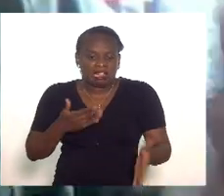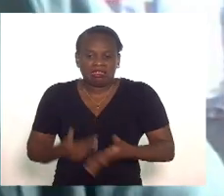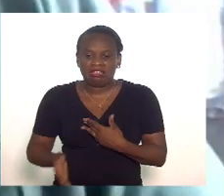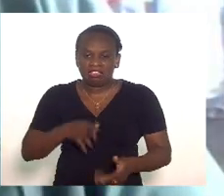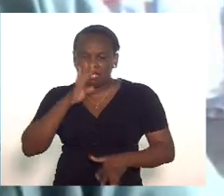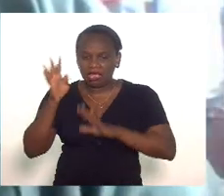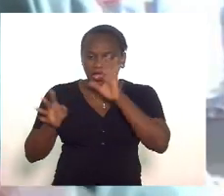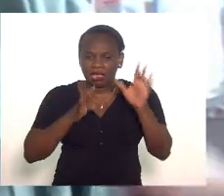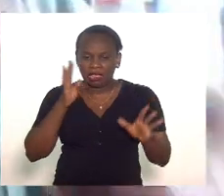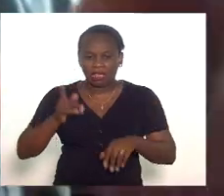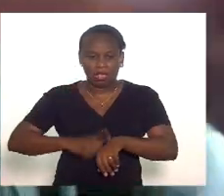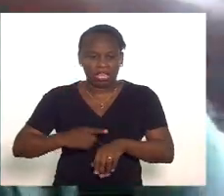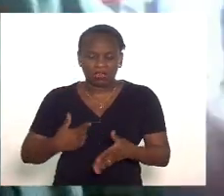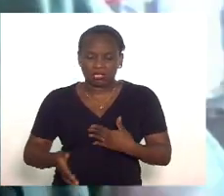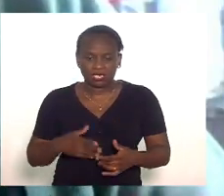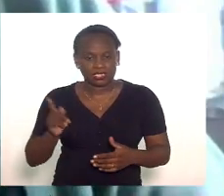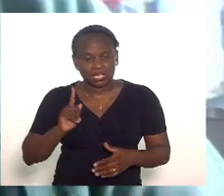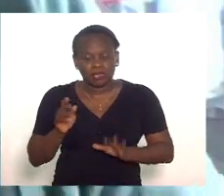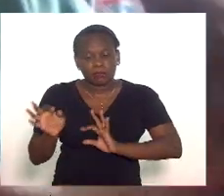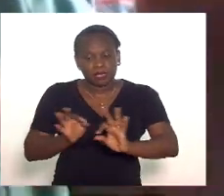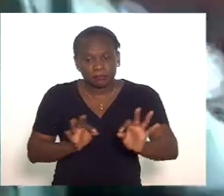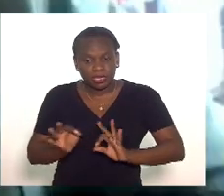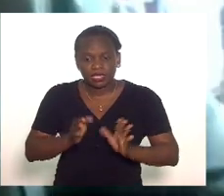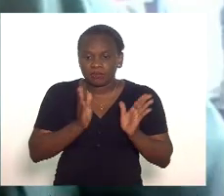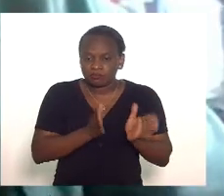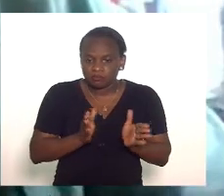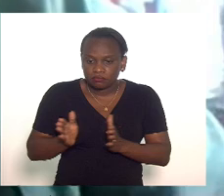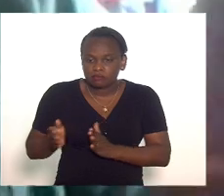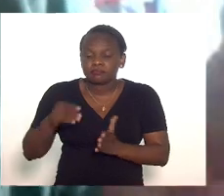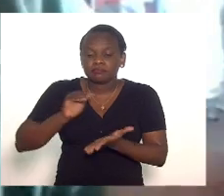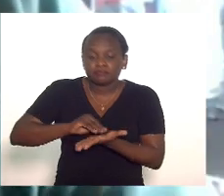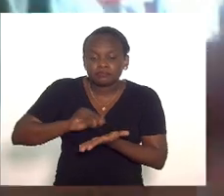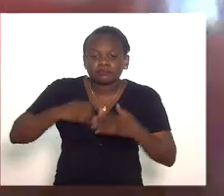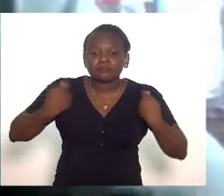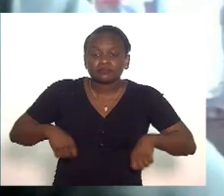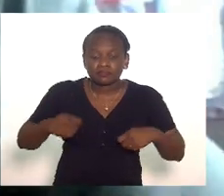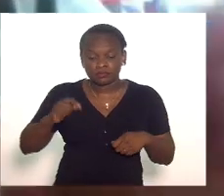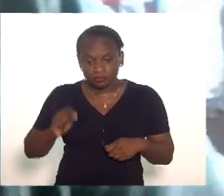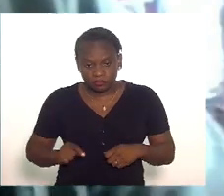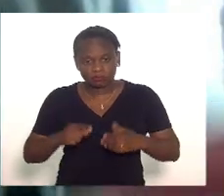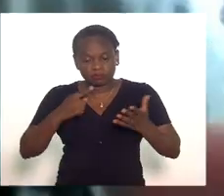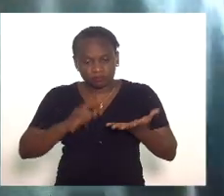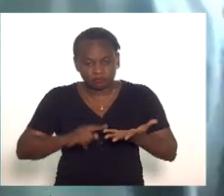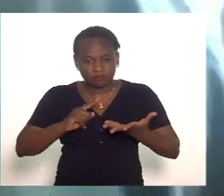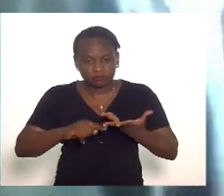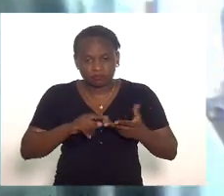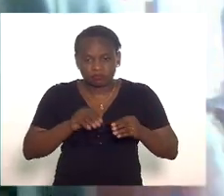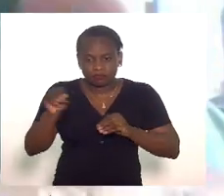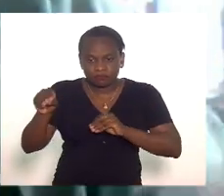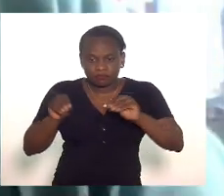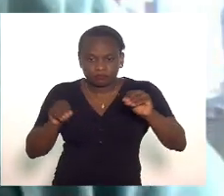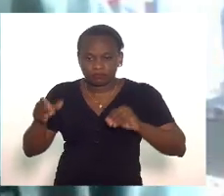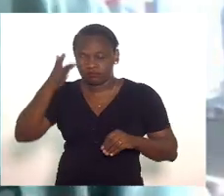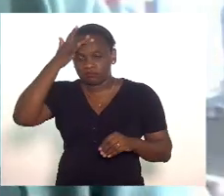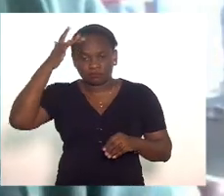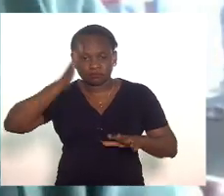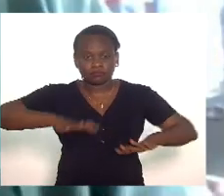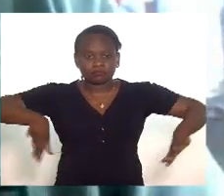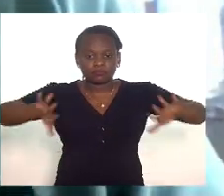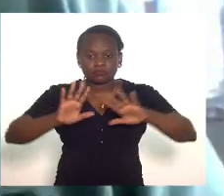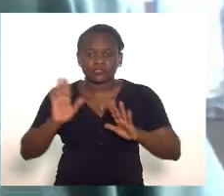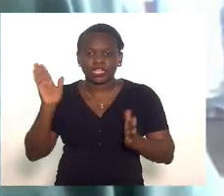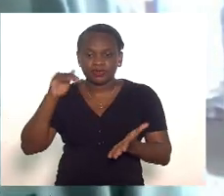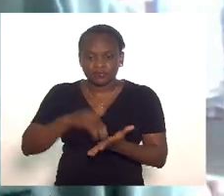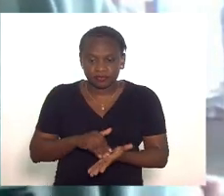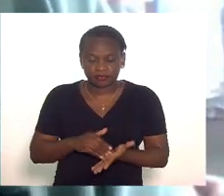jeito a qualquer momento dentro de um plano com as demandas e relocando pessoas até o fim